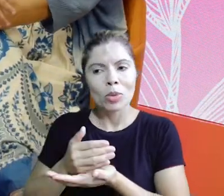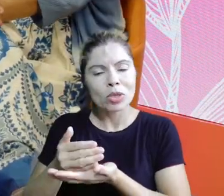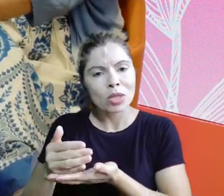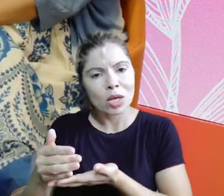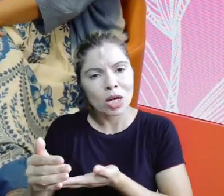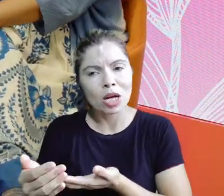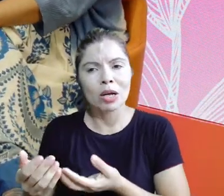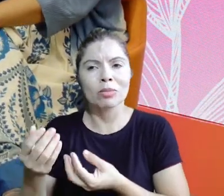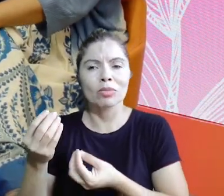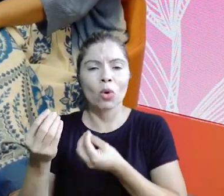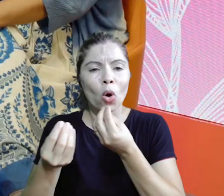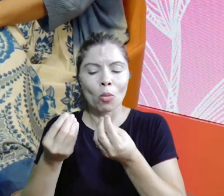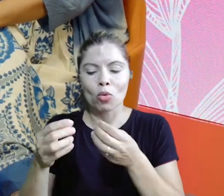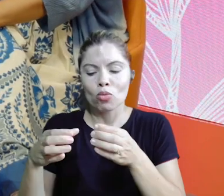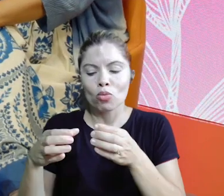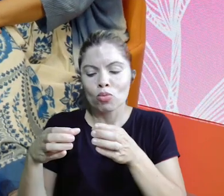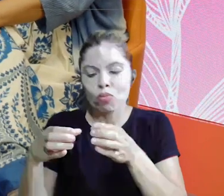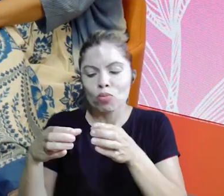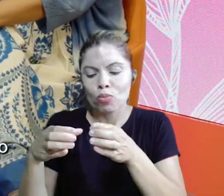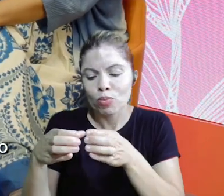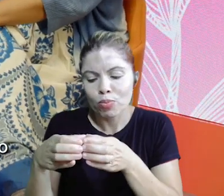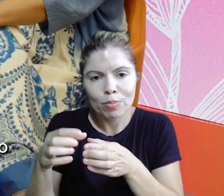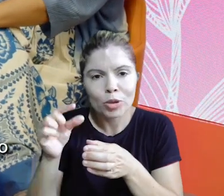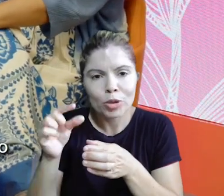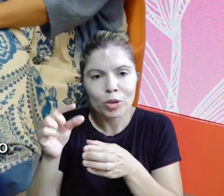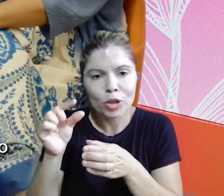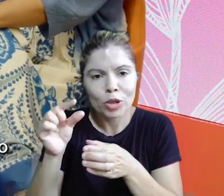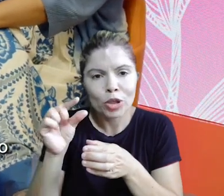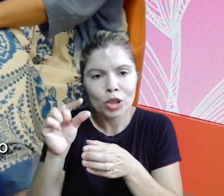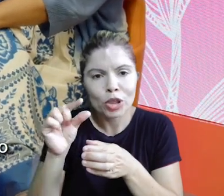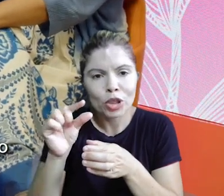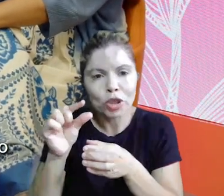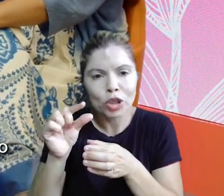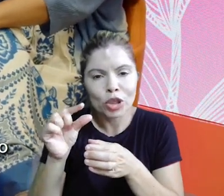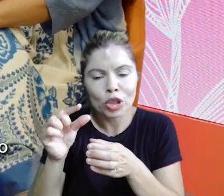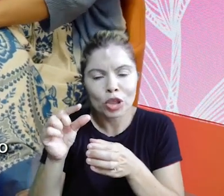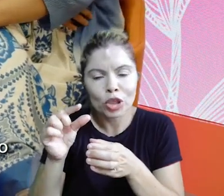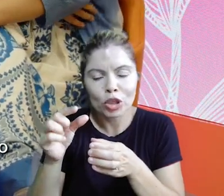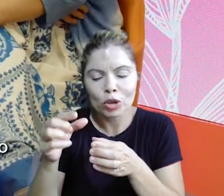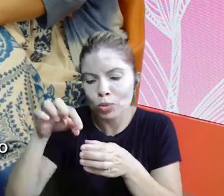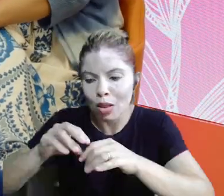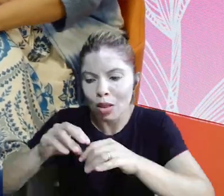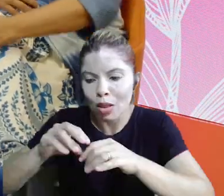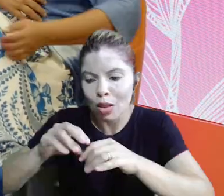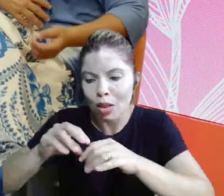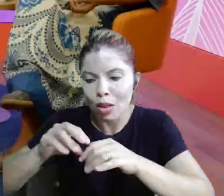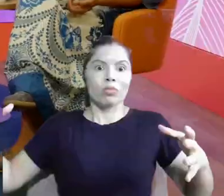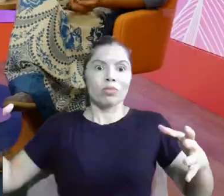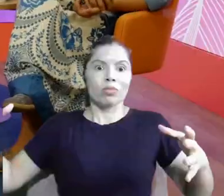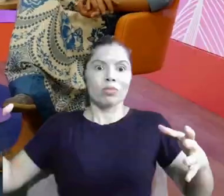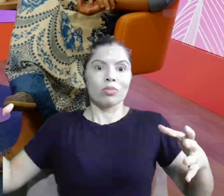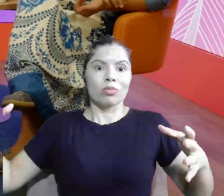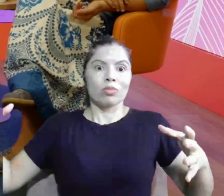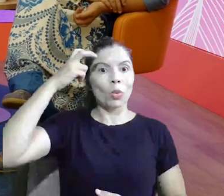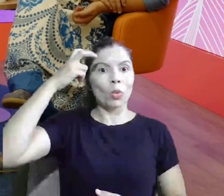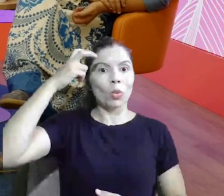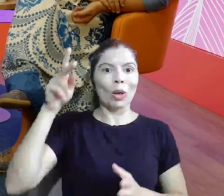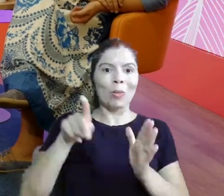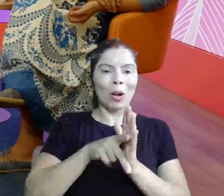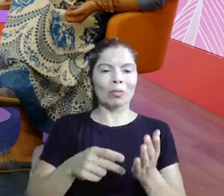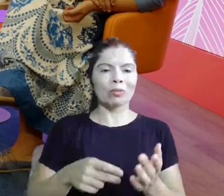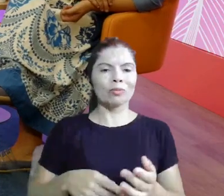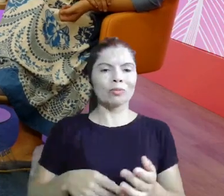tudo isso muito difícil numa época, 20 anos atrás, numa época que a cultura do palmito não era muito difundida. E eu tenho uma pergunta, você